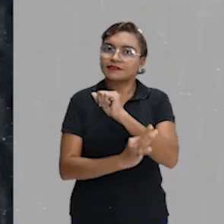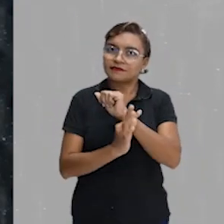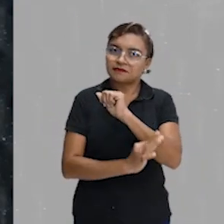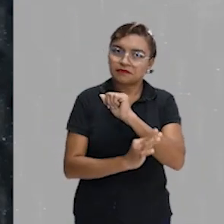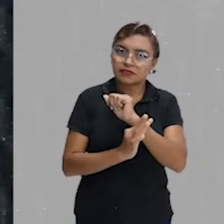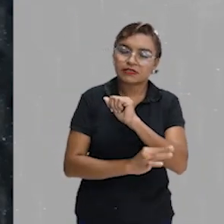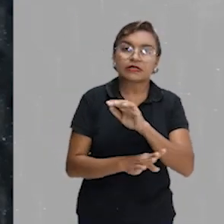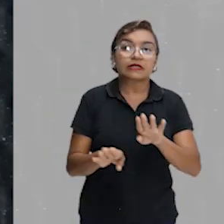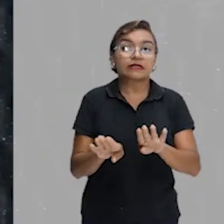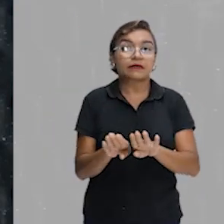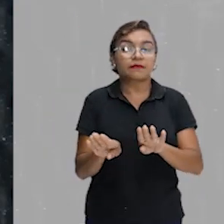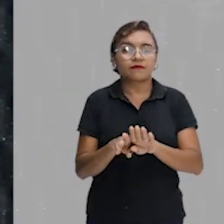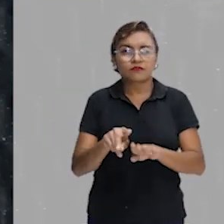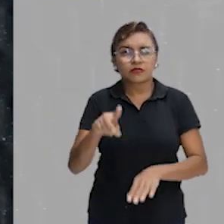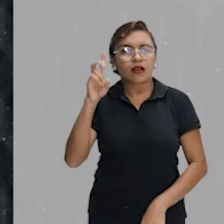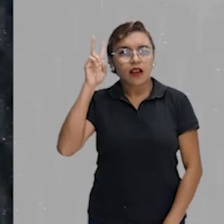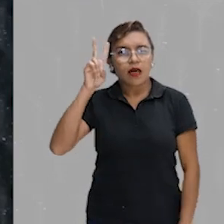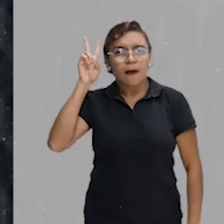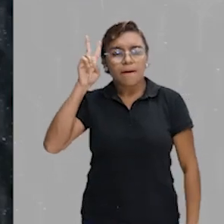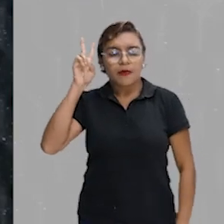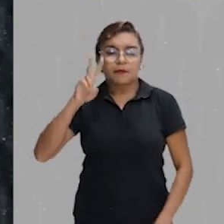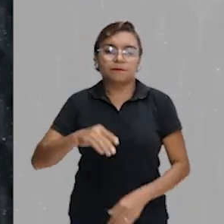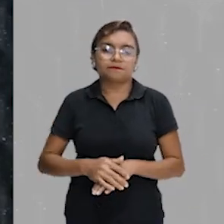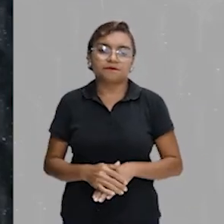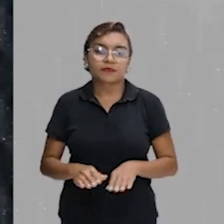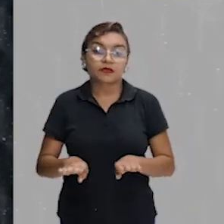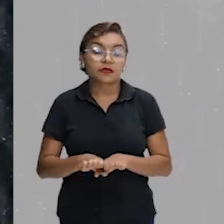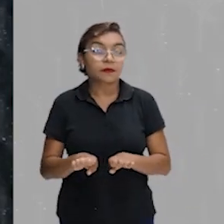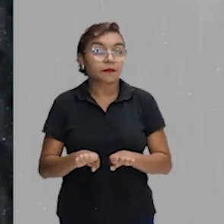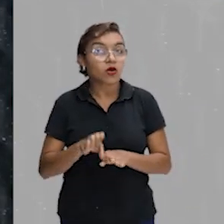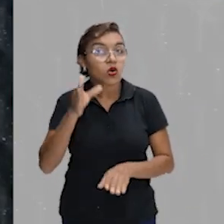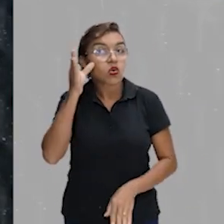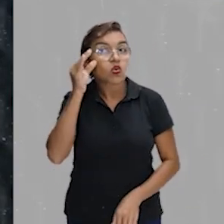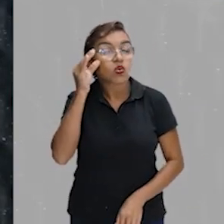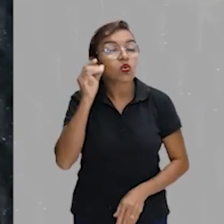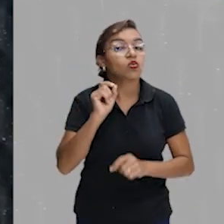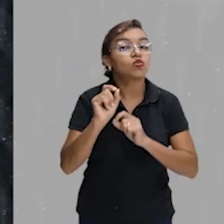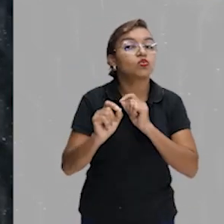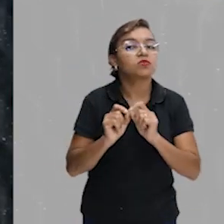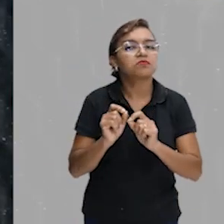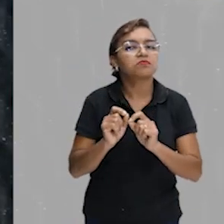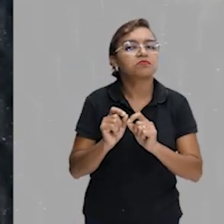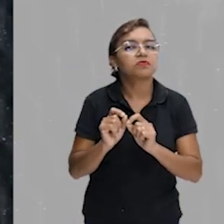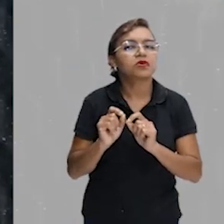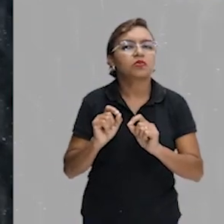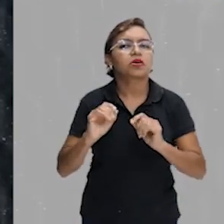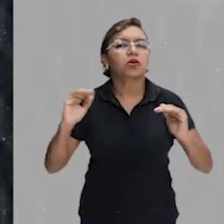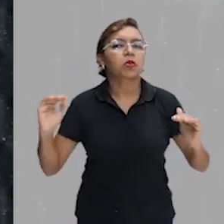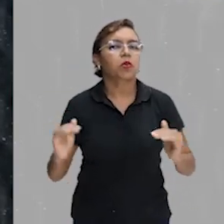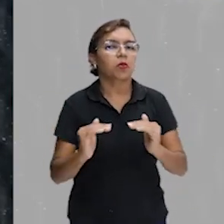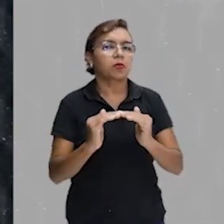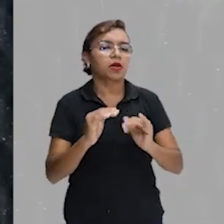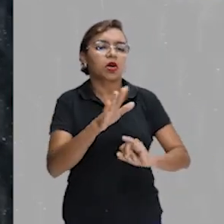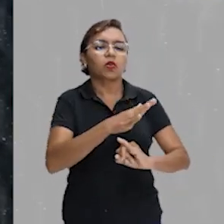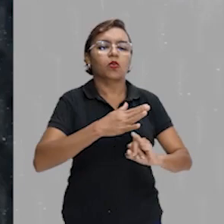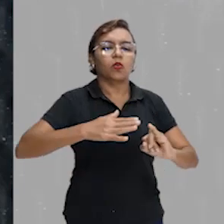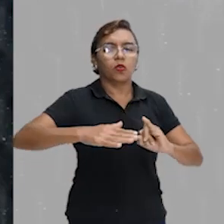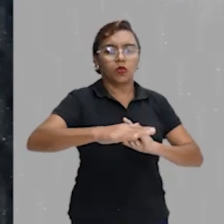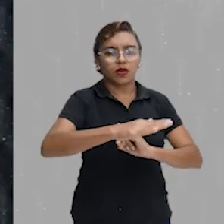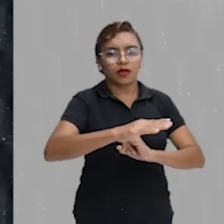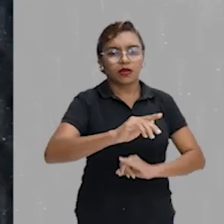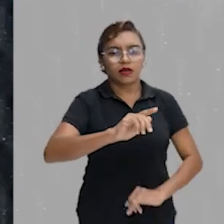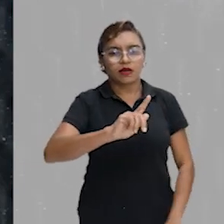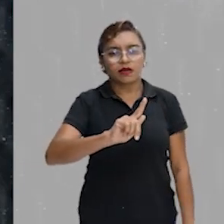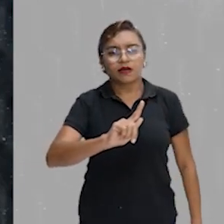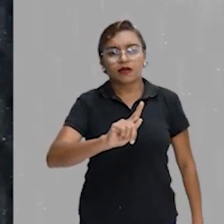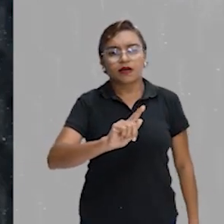e vocês vão logo lembrar dele quando eu falar. E vocês vão ficar curiosos para saber o que ele tem a ver com a ilha de Galápagos. Eu estou falando